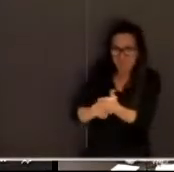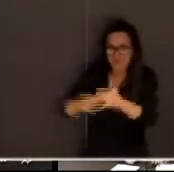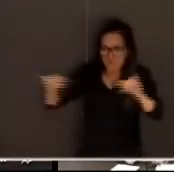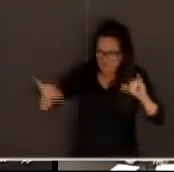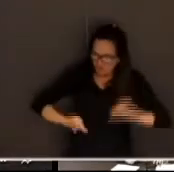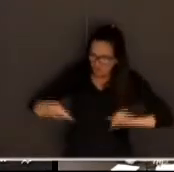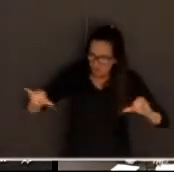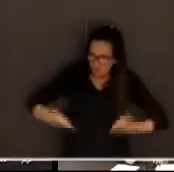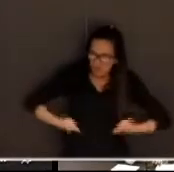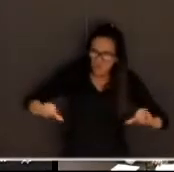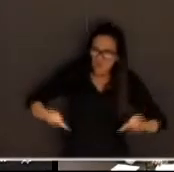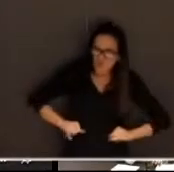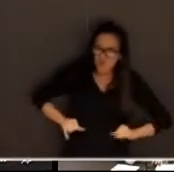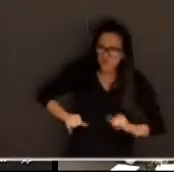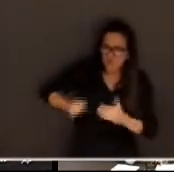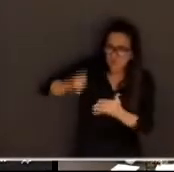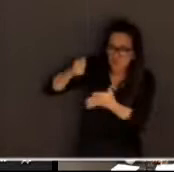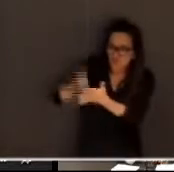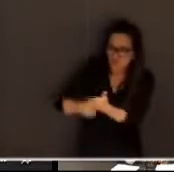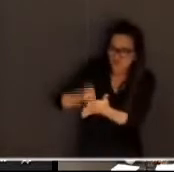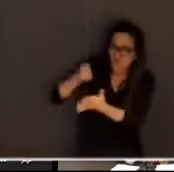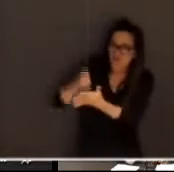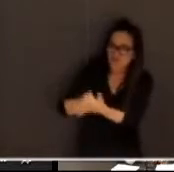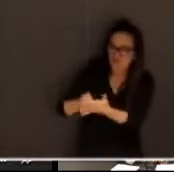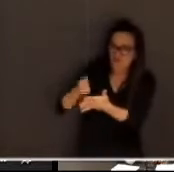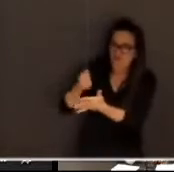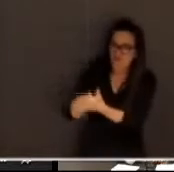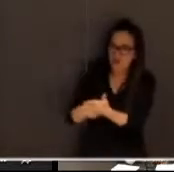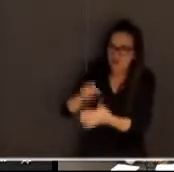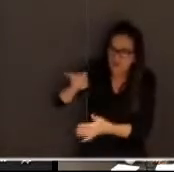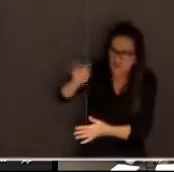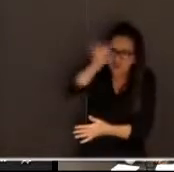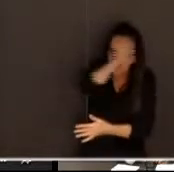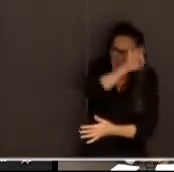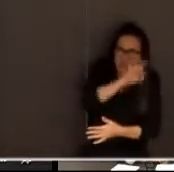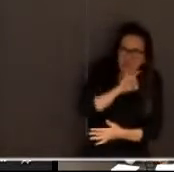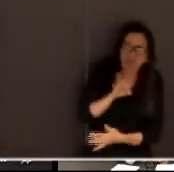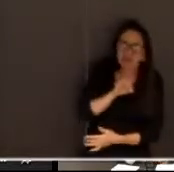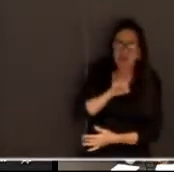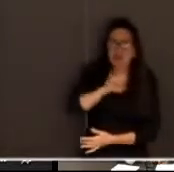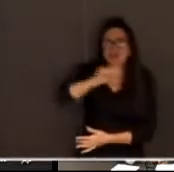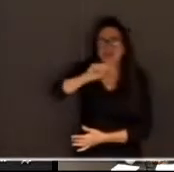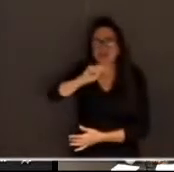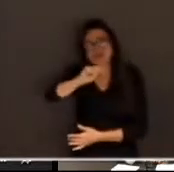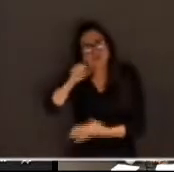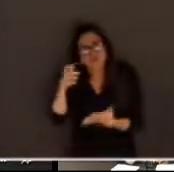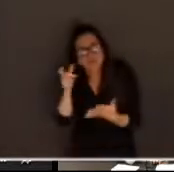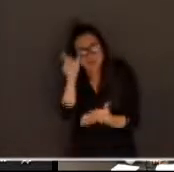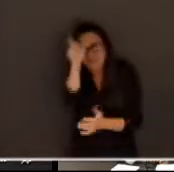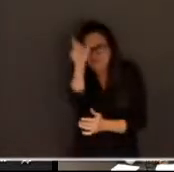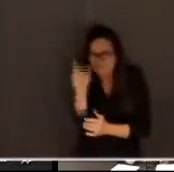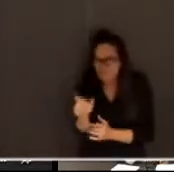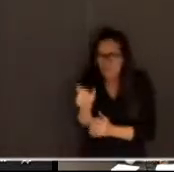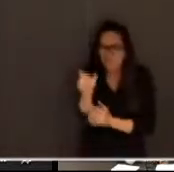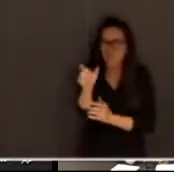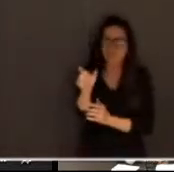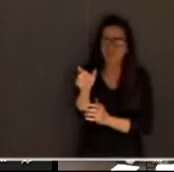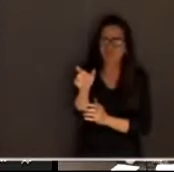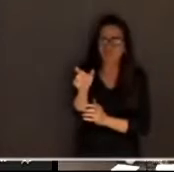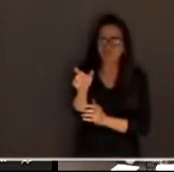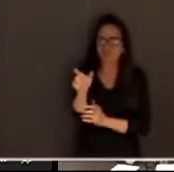palavra do membro do ministério público onde cada sílaba do promotor de justiça da promotora de justiça